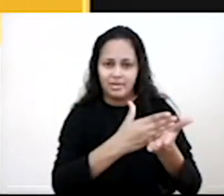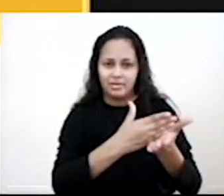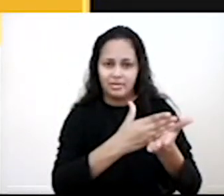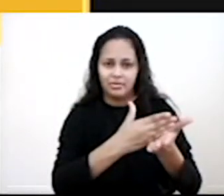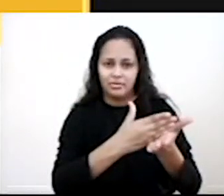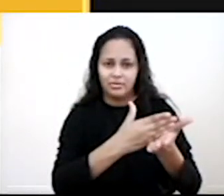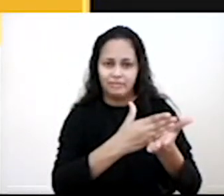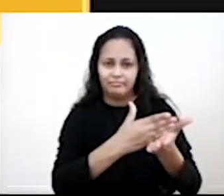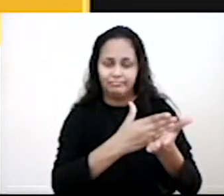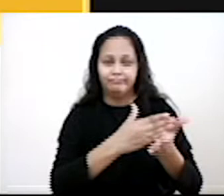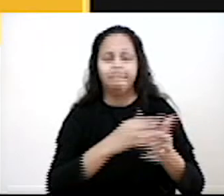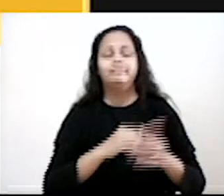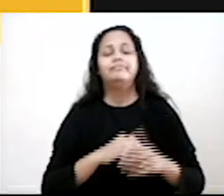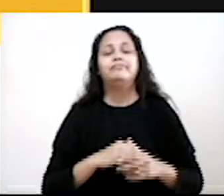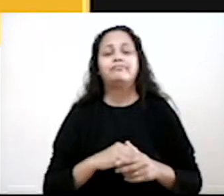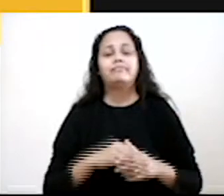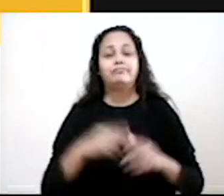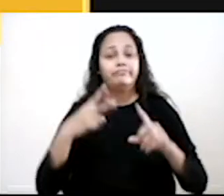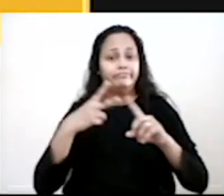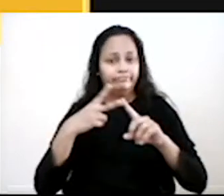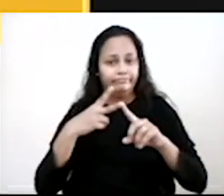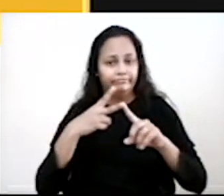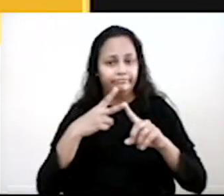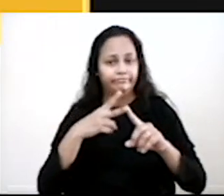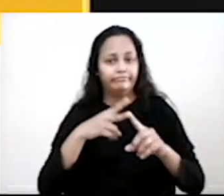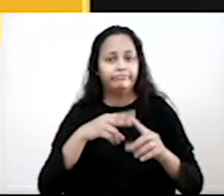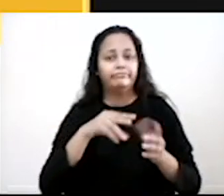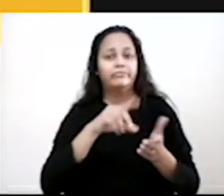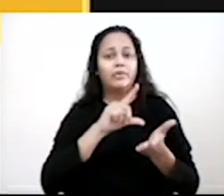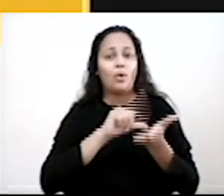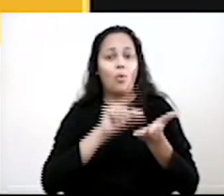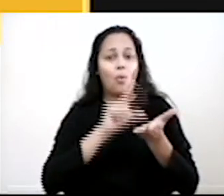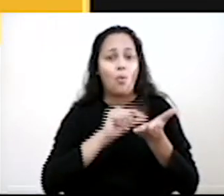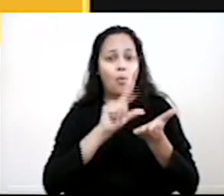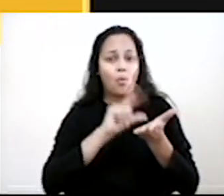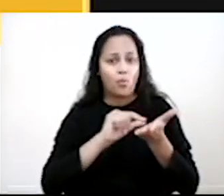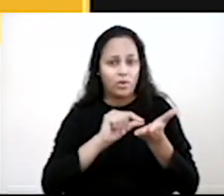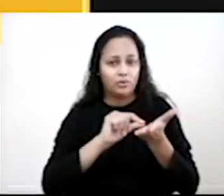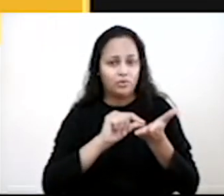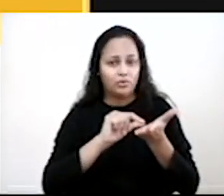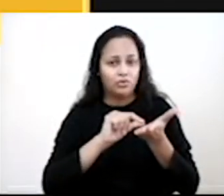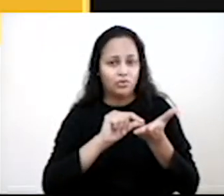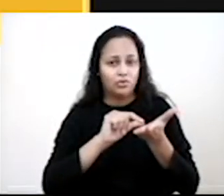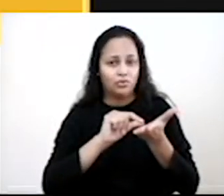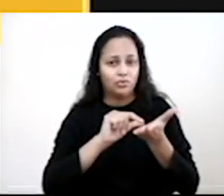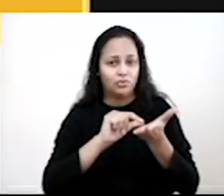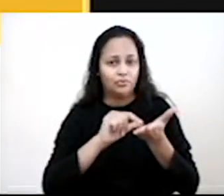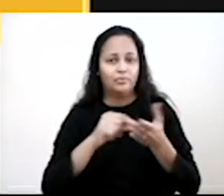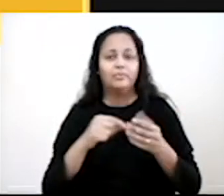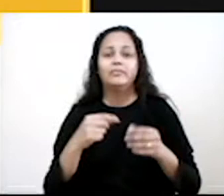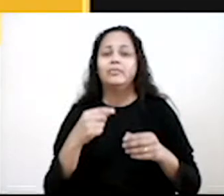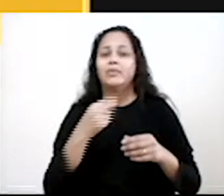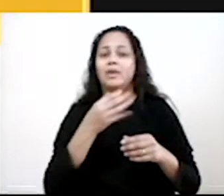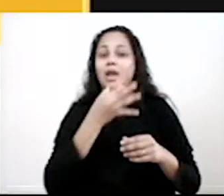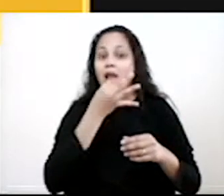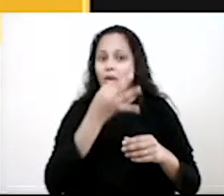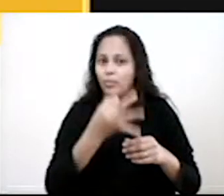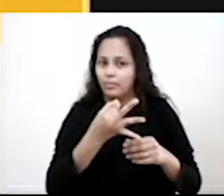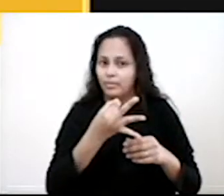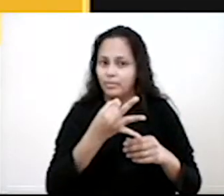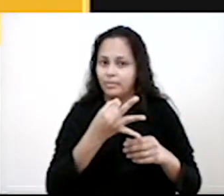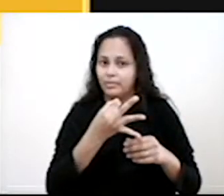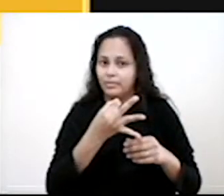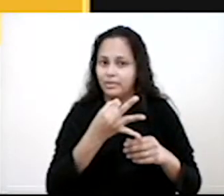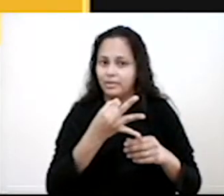editor-chefe têm sobre um determinado assunto. O artigo, que também é opinativo, ele vai argumentar sobre um